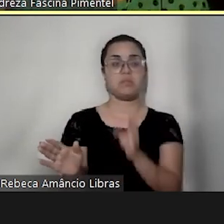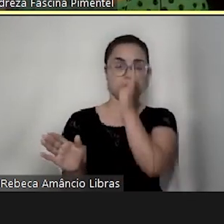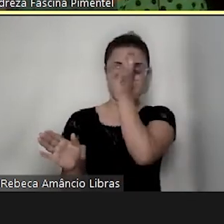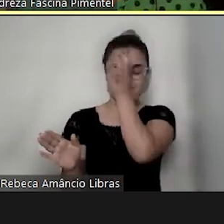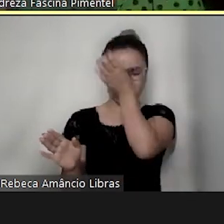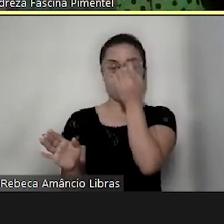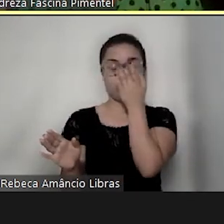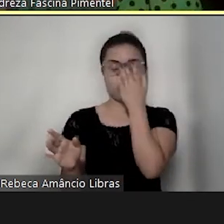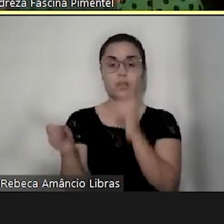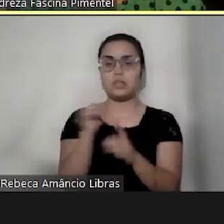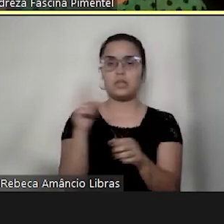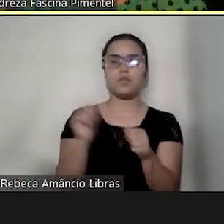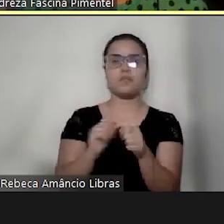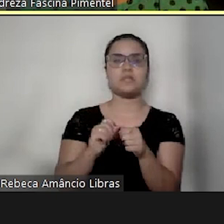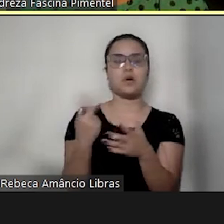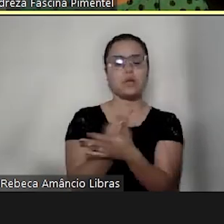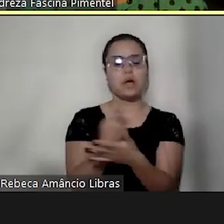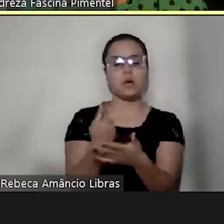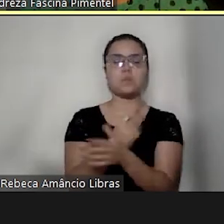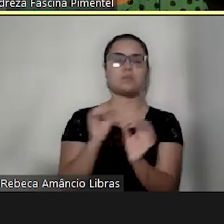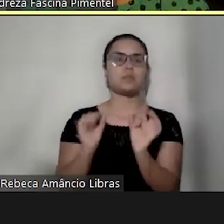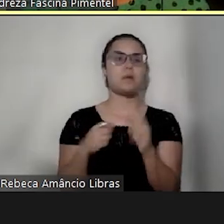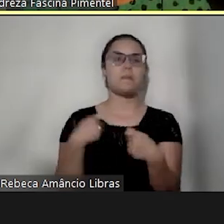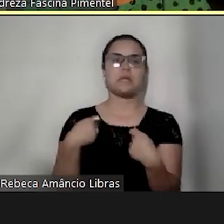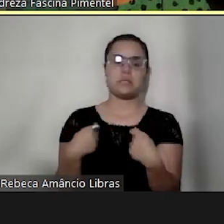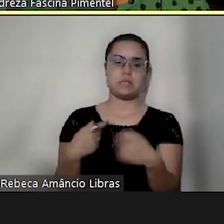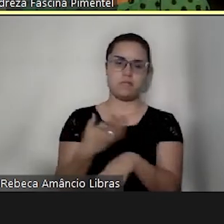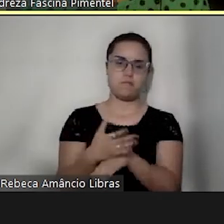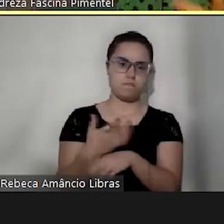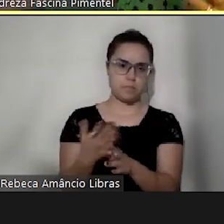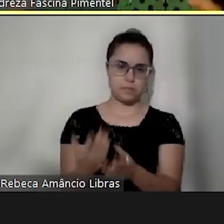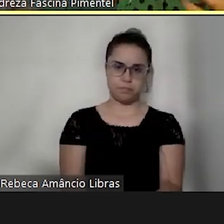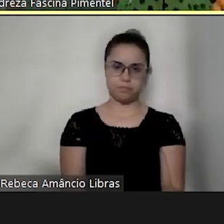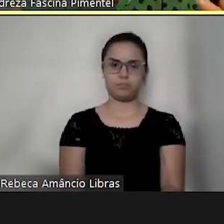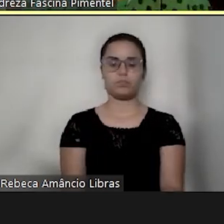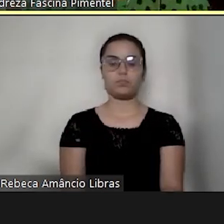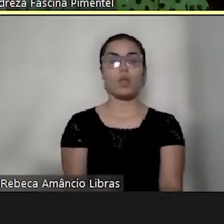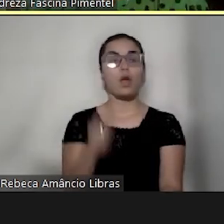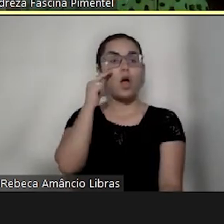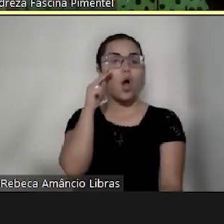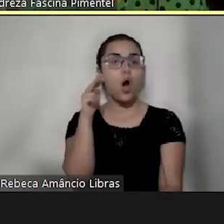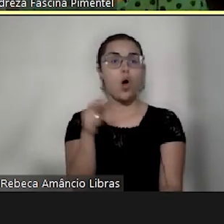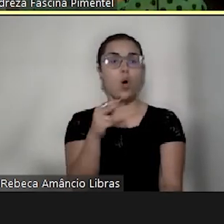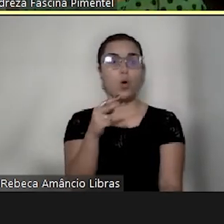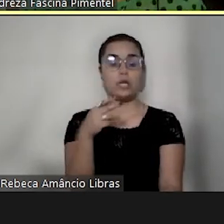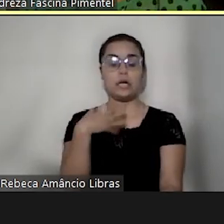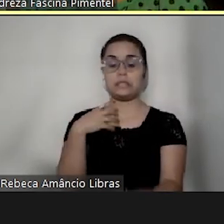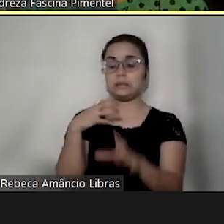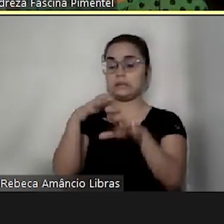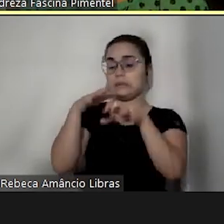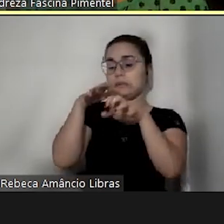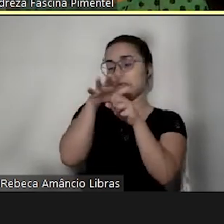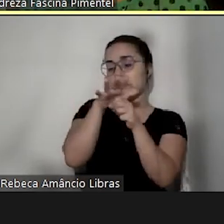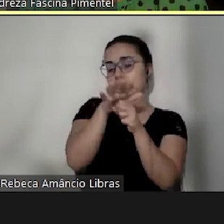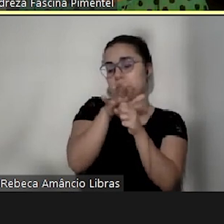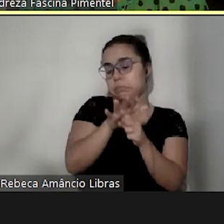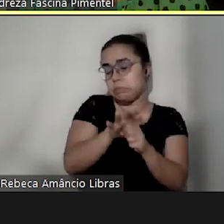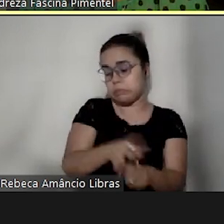não fizer o que tem que fazer. Desse jeito. Olha a sobrecarga e a culpa que a gente carrega.